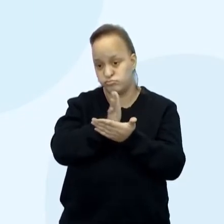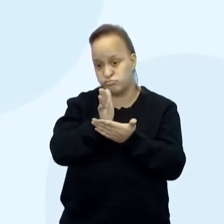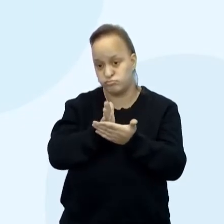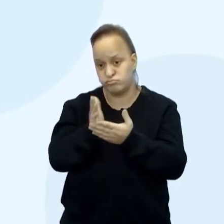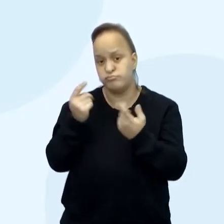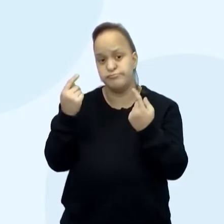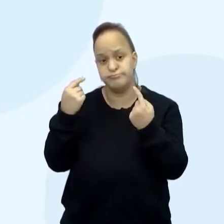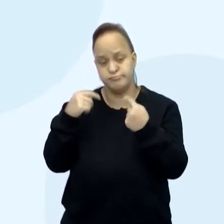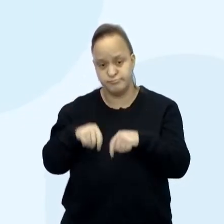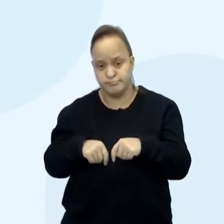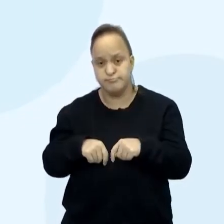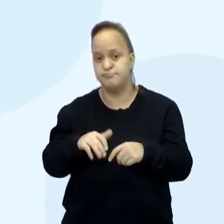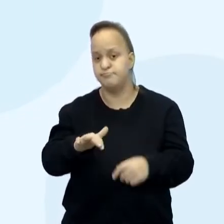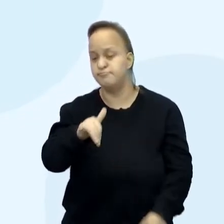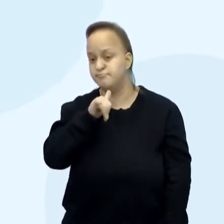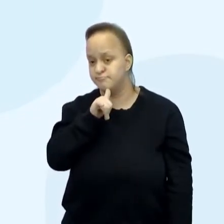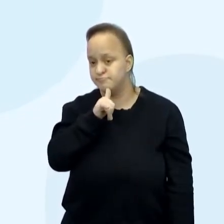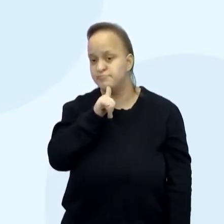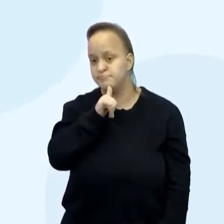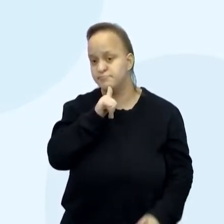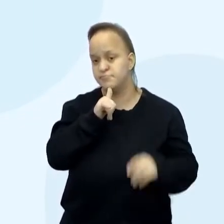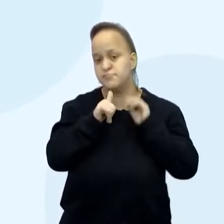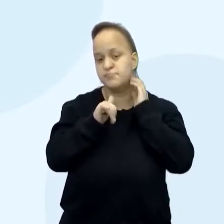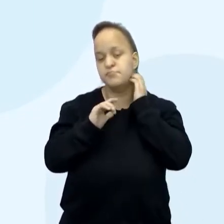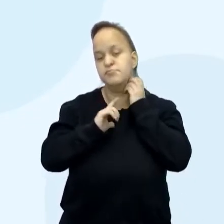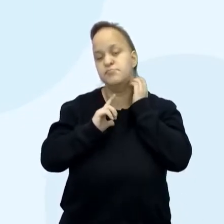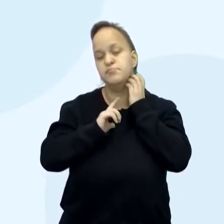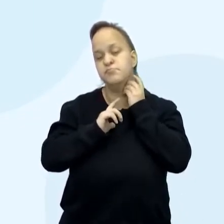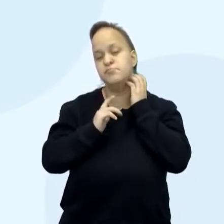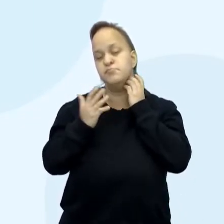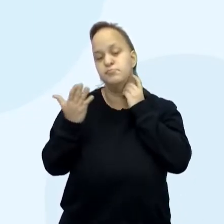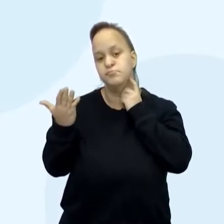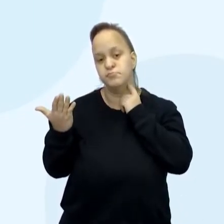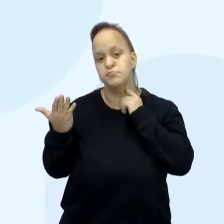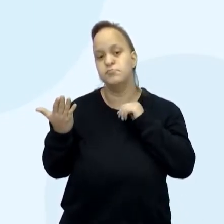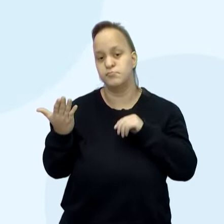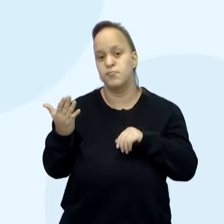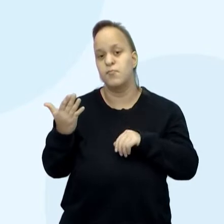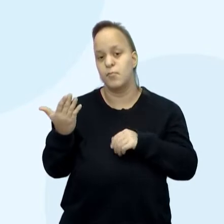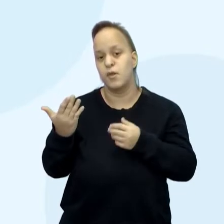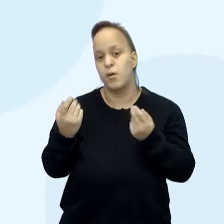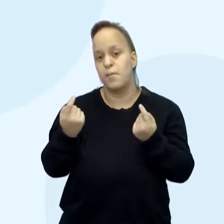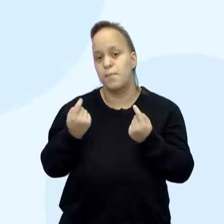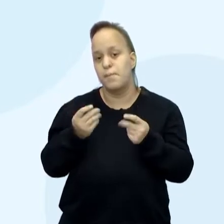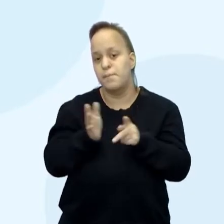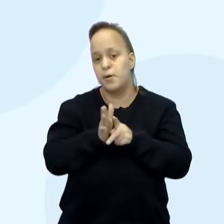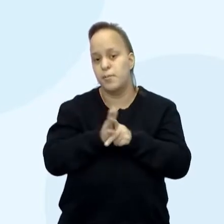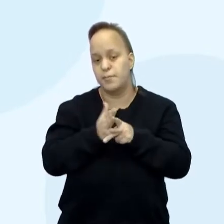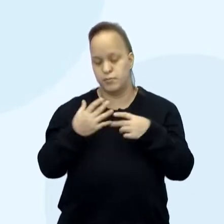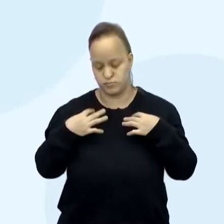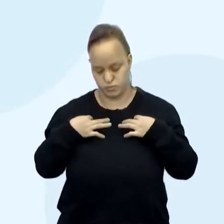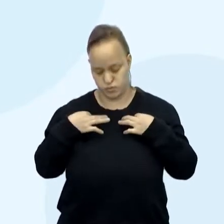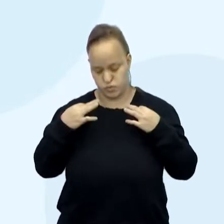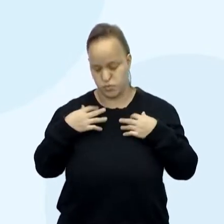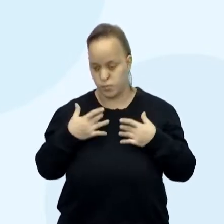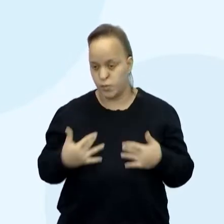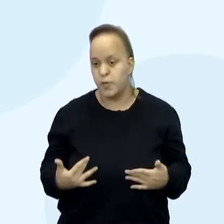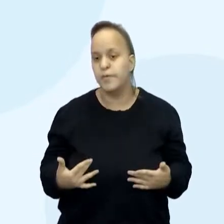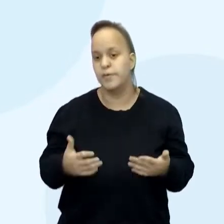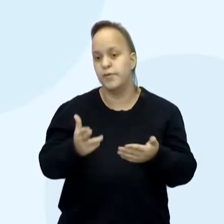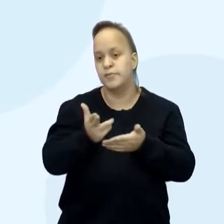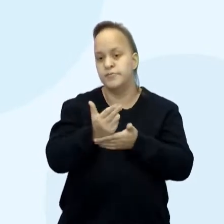design. Alguns designers. Então, nós temos aí o designer de moda. Trabalha de várias maneiras no desenho de